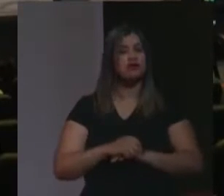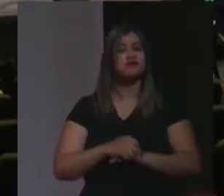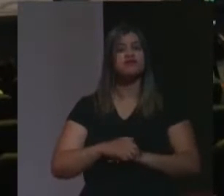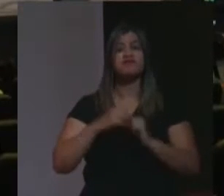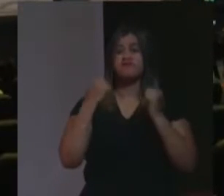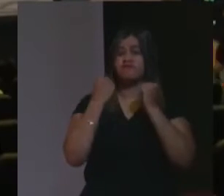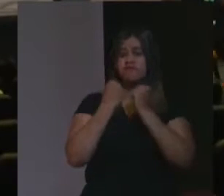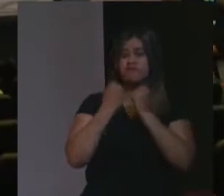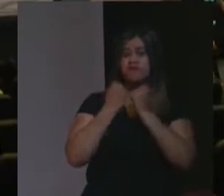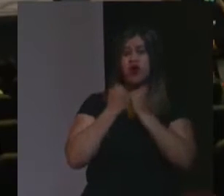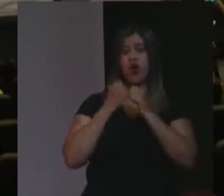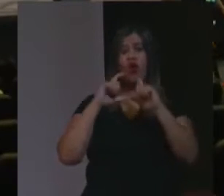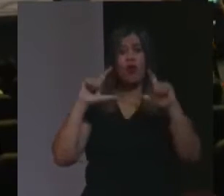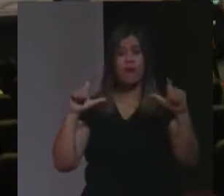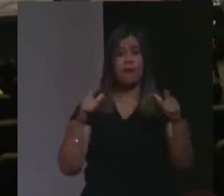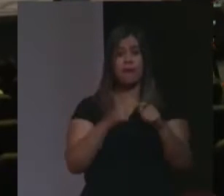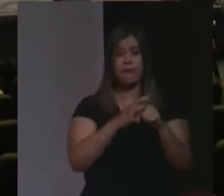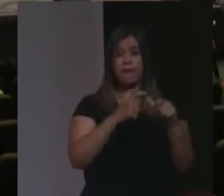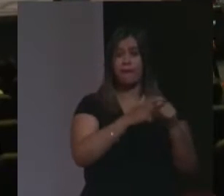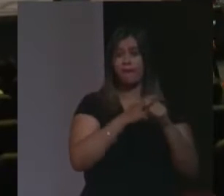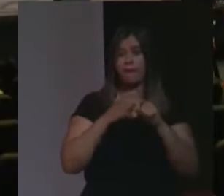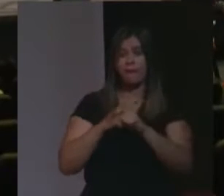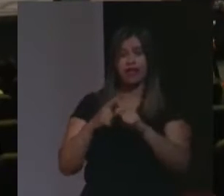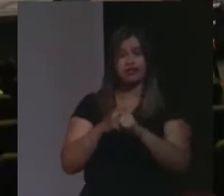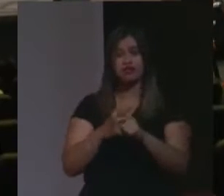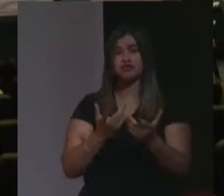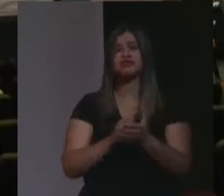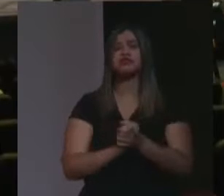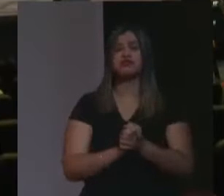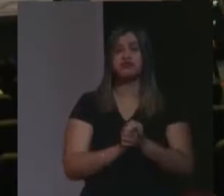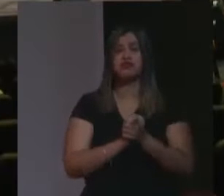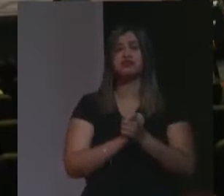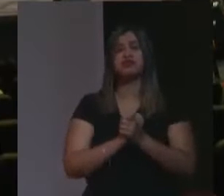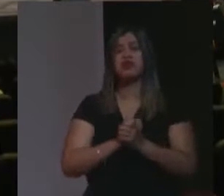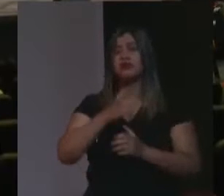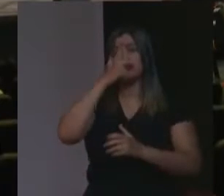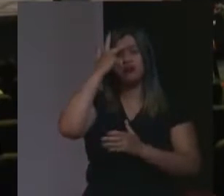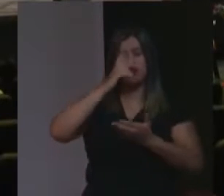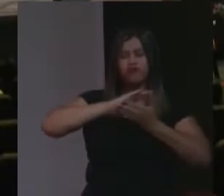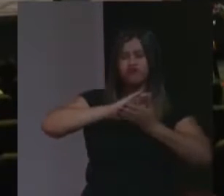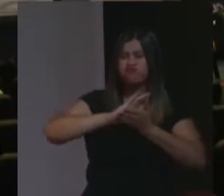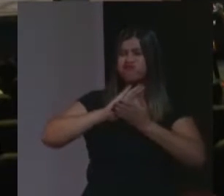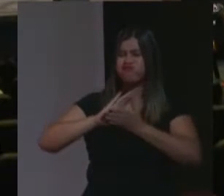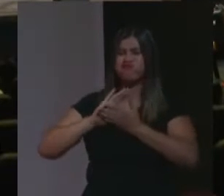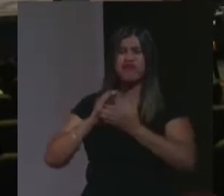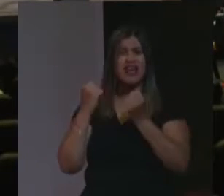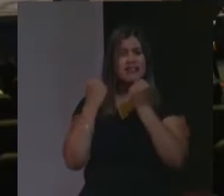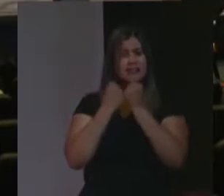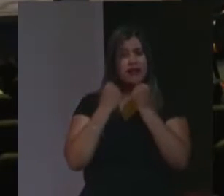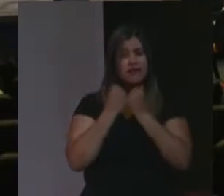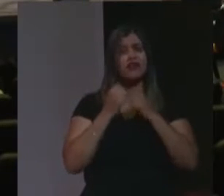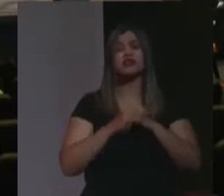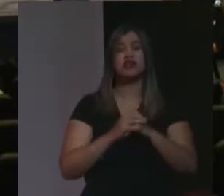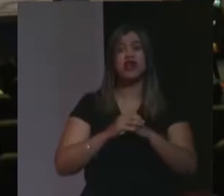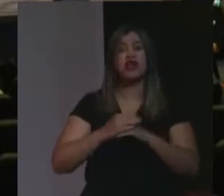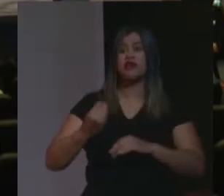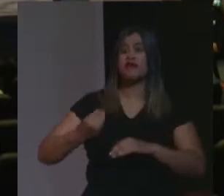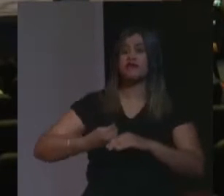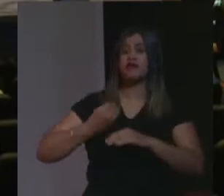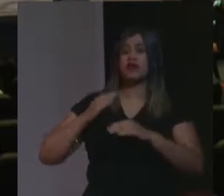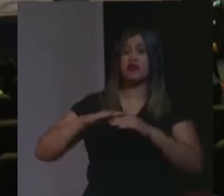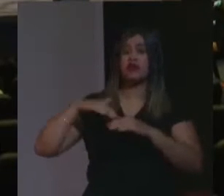das minorias, dos oprimidos e que fora da magistratura